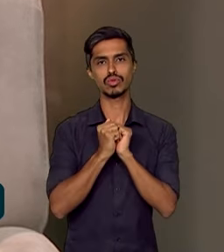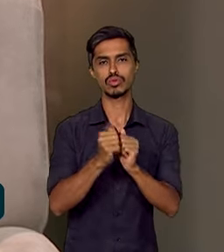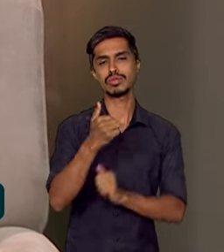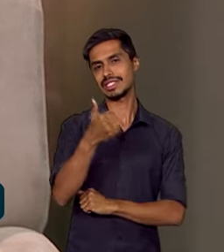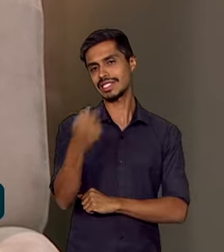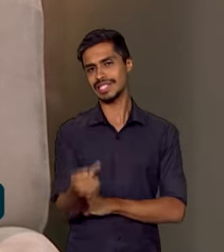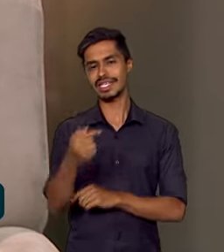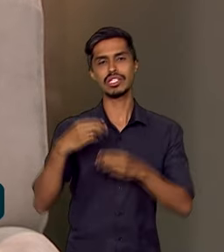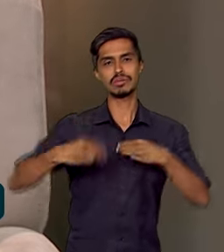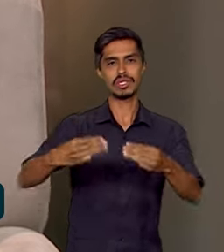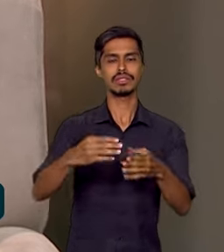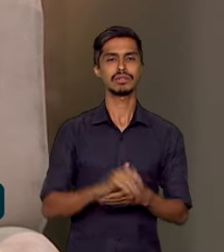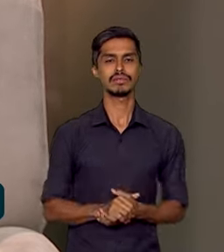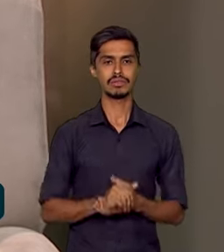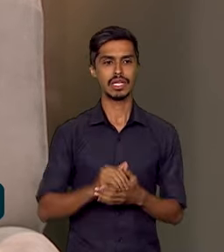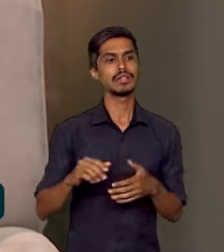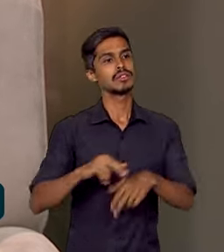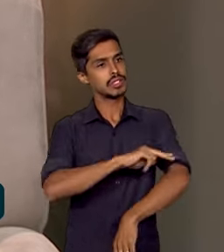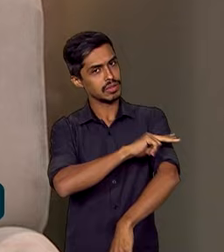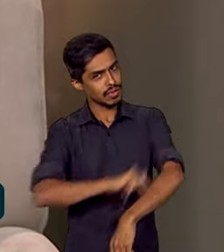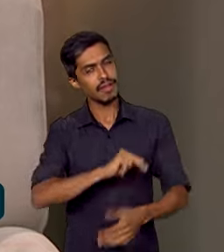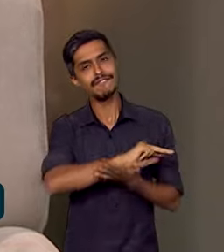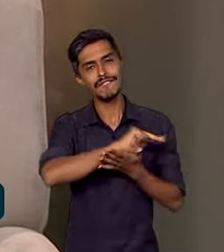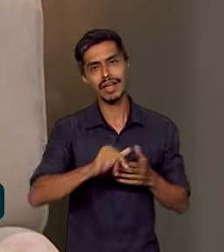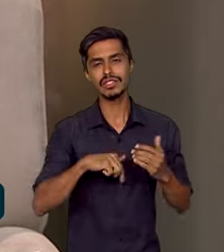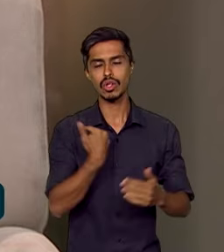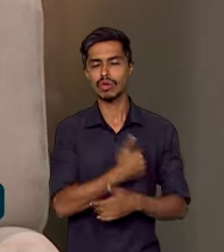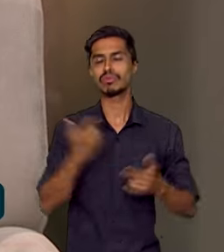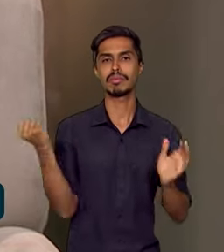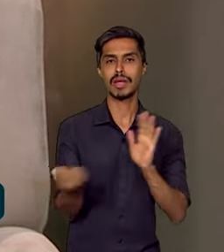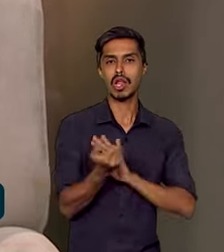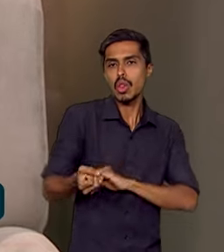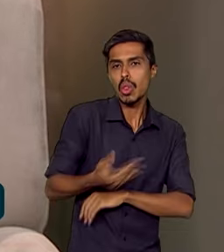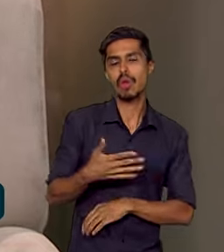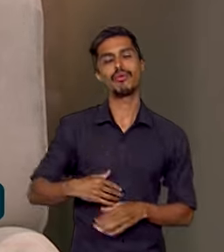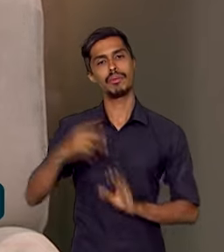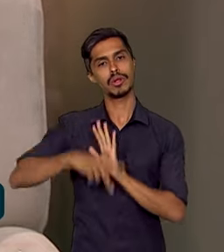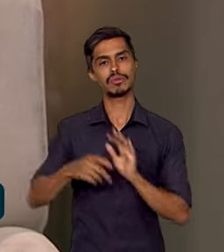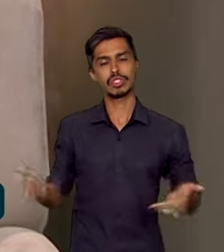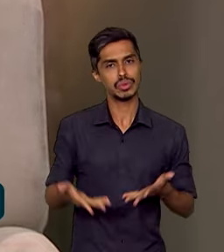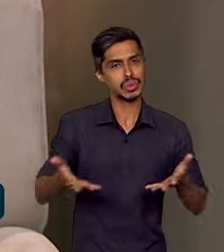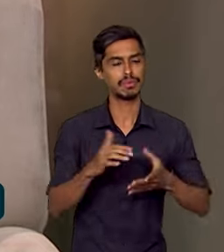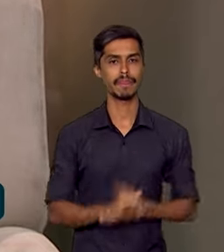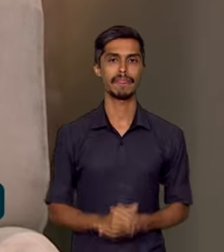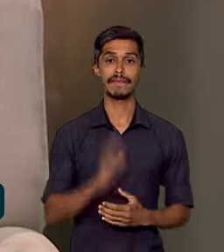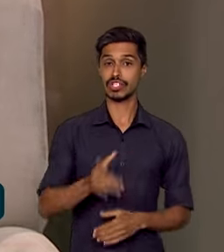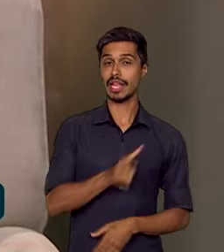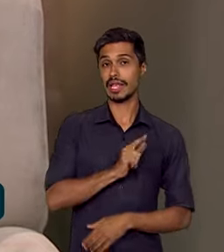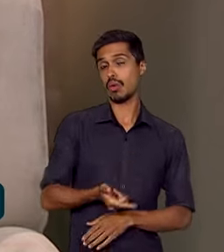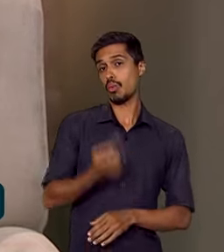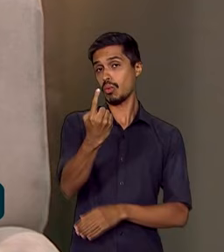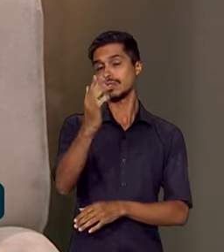também interministerial, para que a gente pudesse estabelecer um novo programa de ações afirmativas, que ele já existe um.